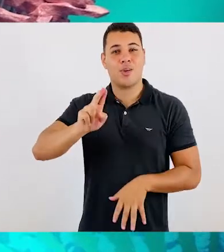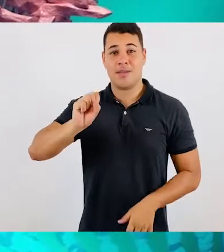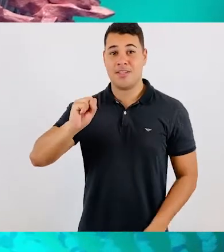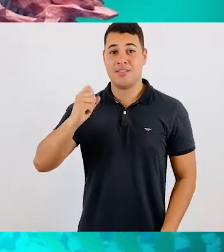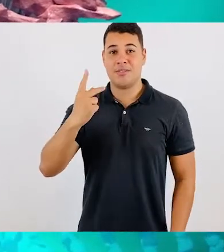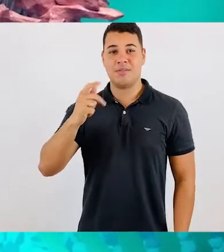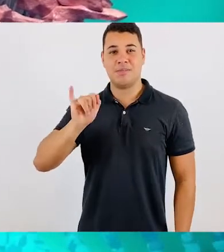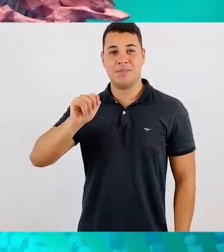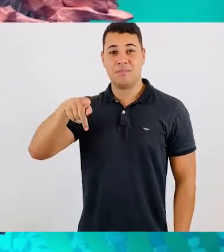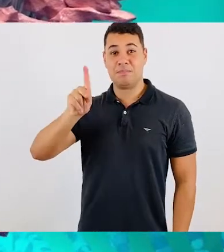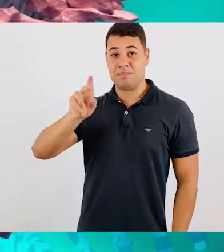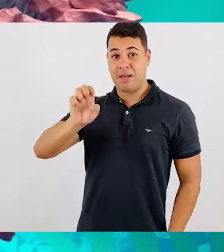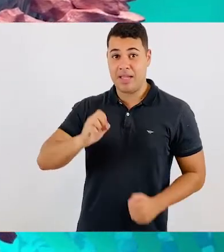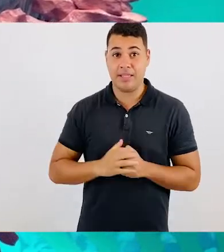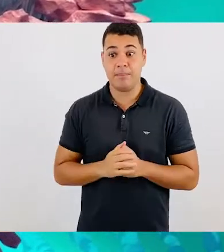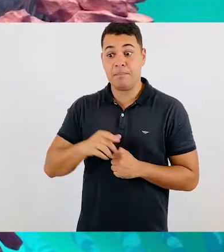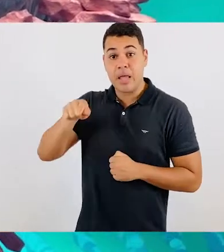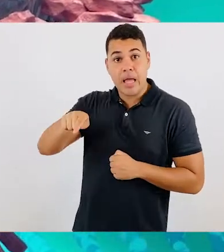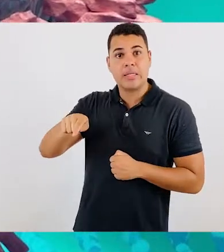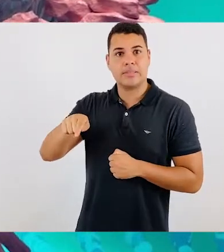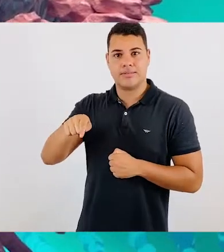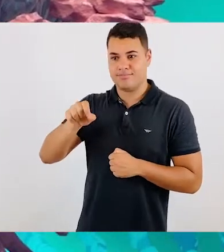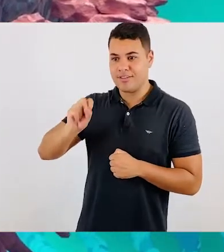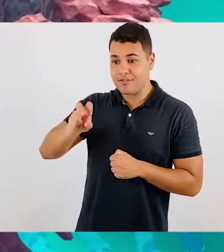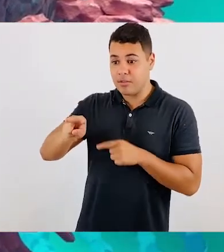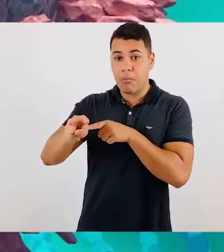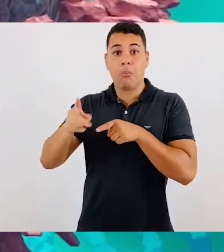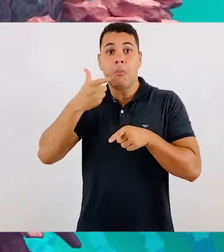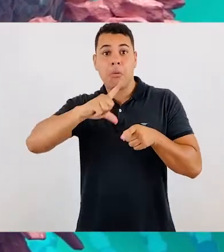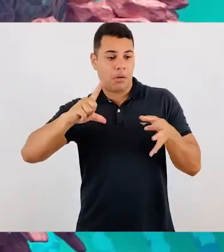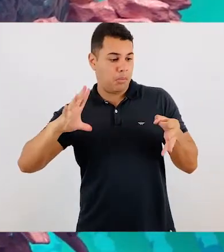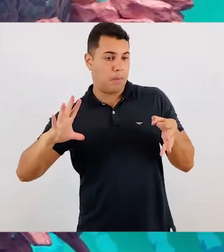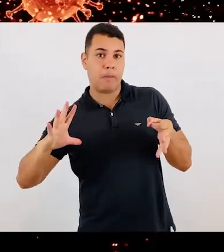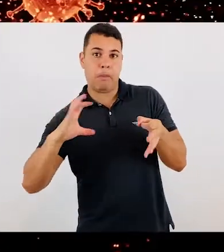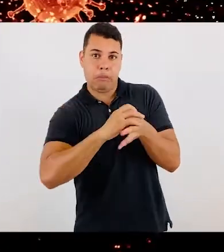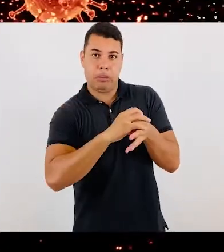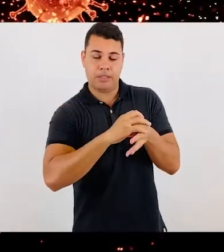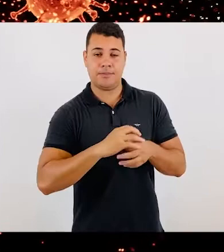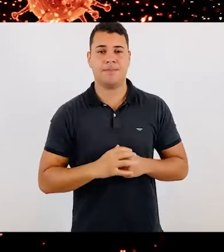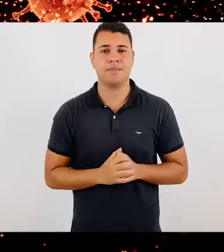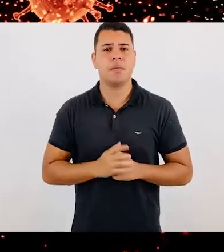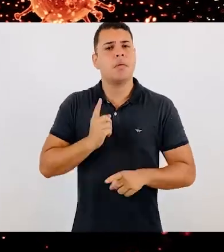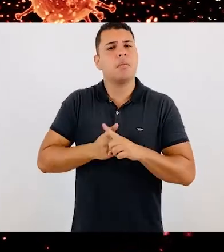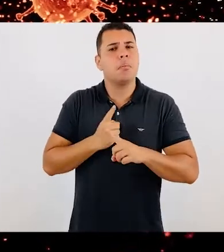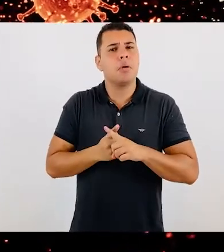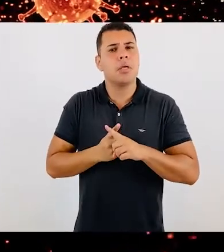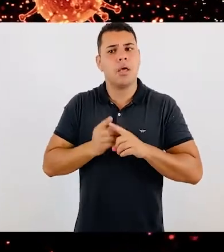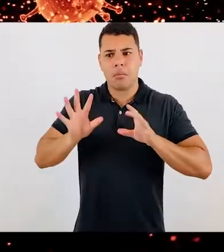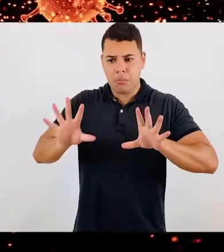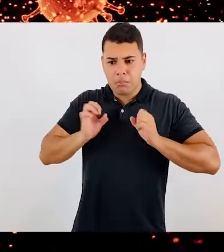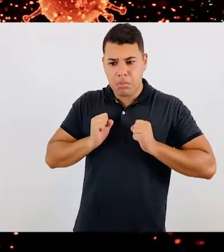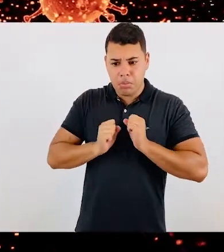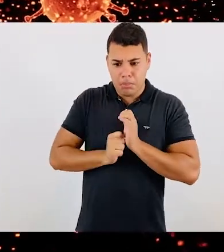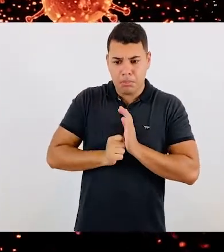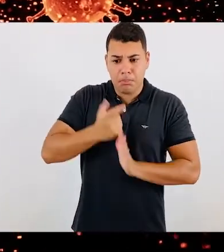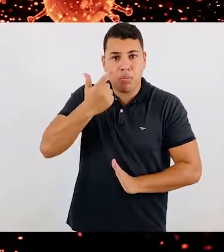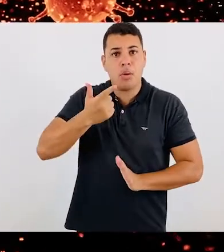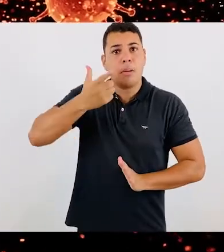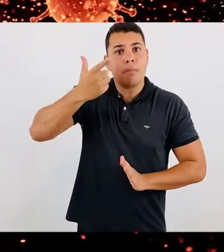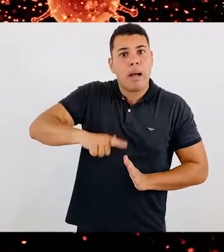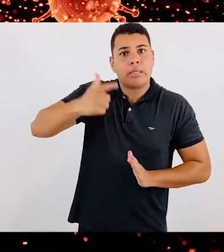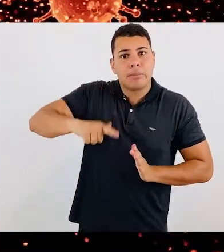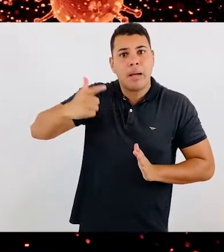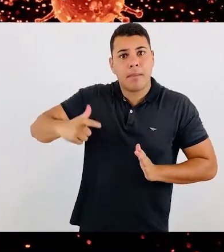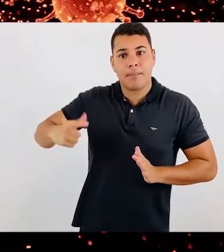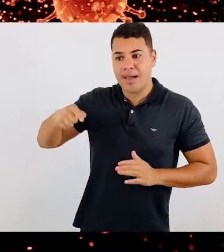dos sítios principais de ligação do vírus com as células humanas. Por que a reinfecção parece ser maior na Ômicron?